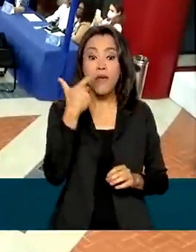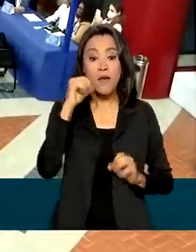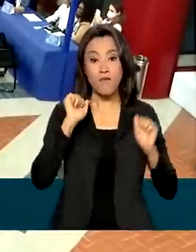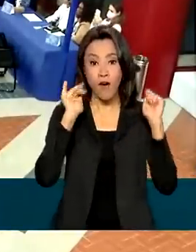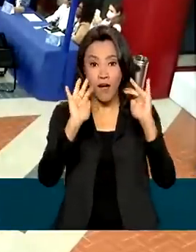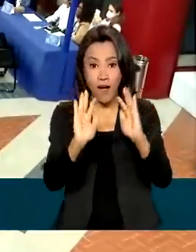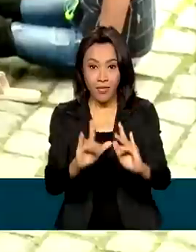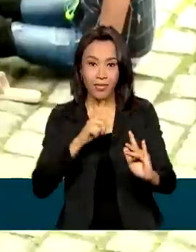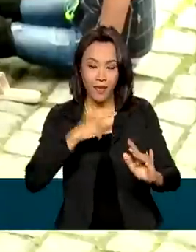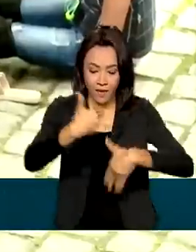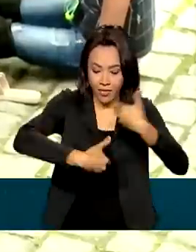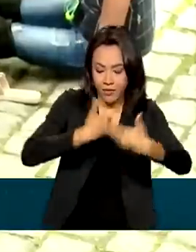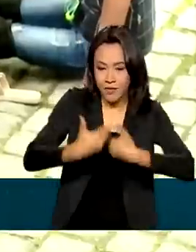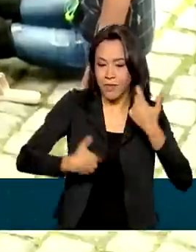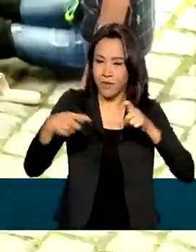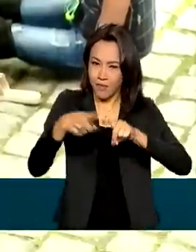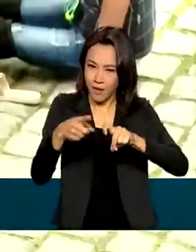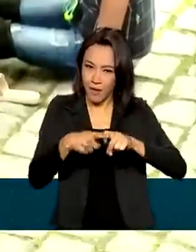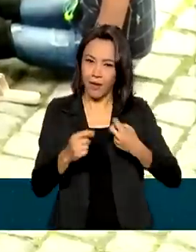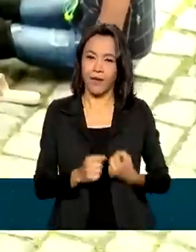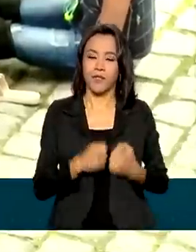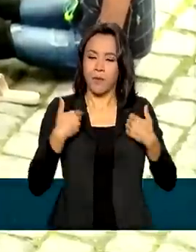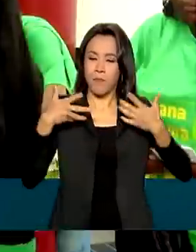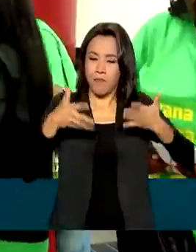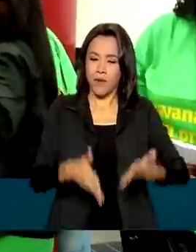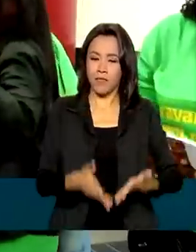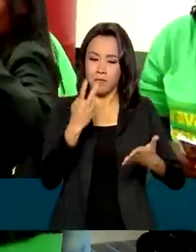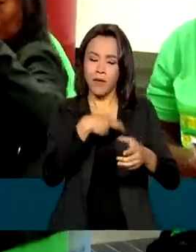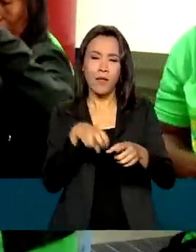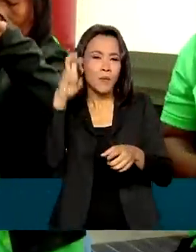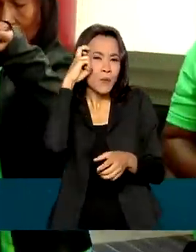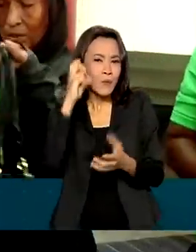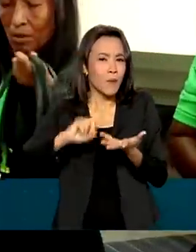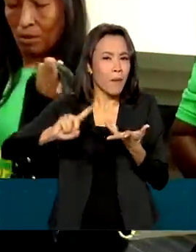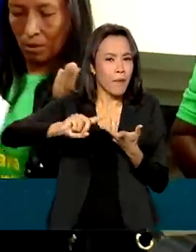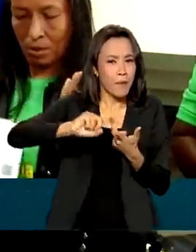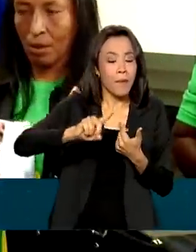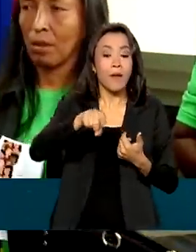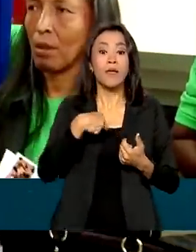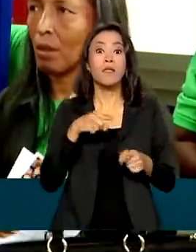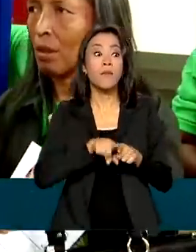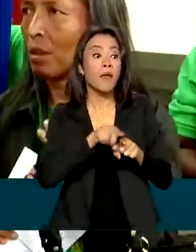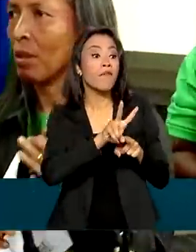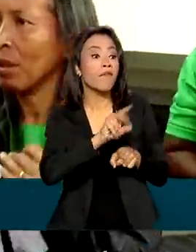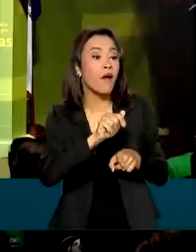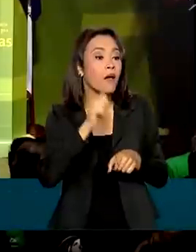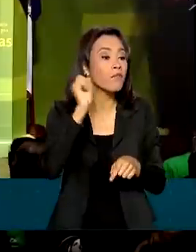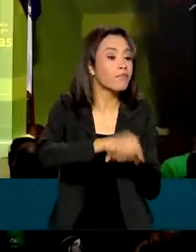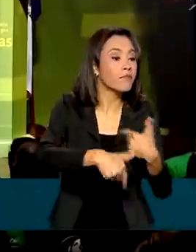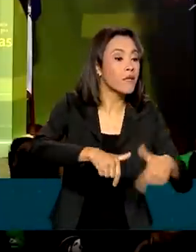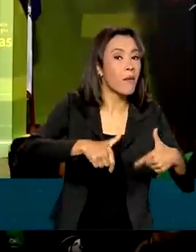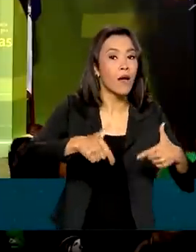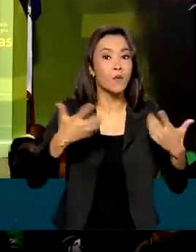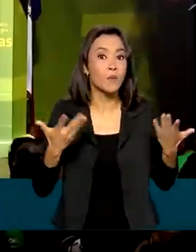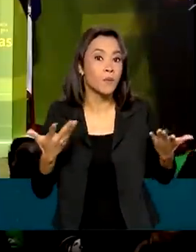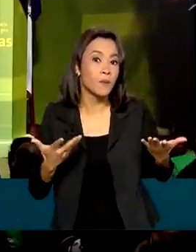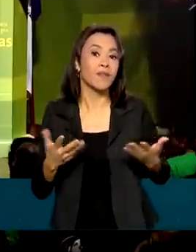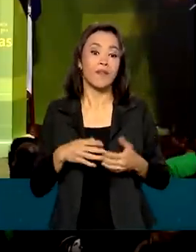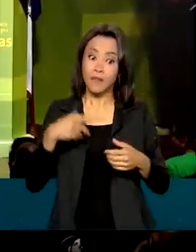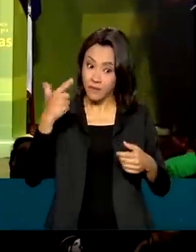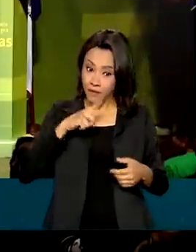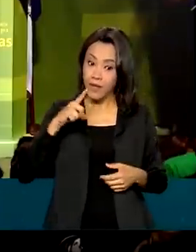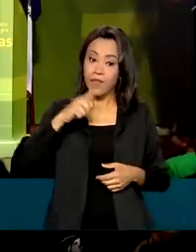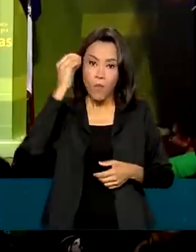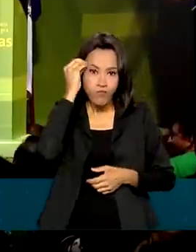atendimento médico, participar de atividades culturais e conferir as vagas de emprego disponíveis. Também pôde aprender